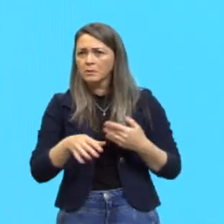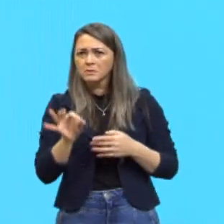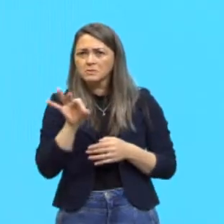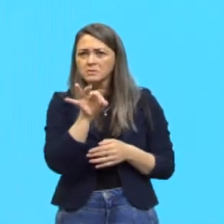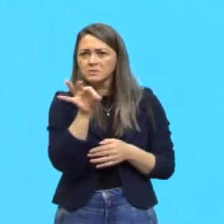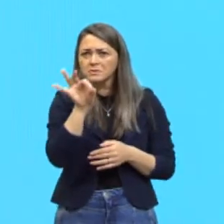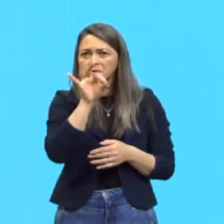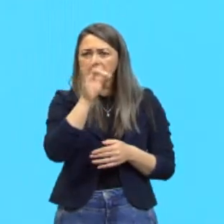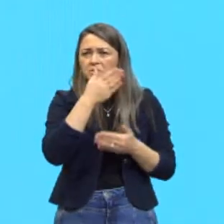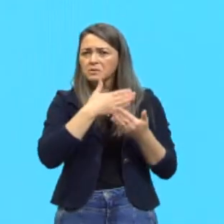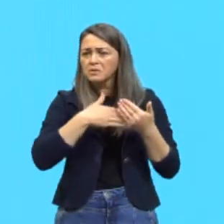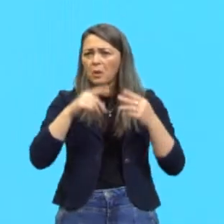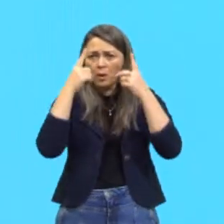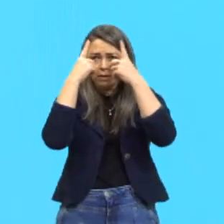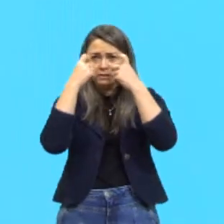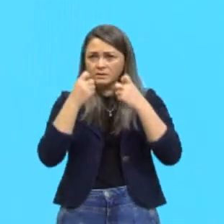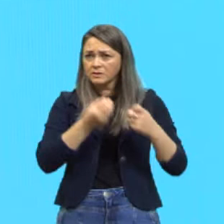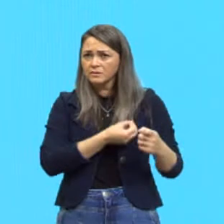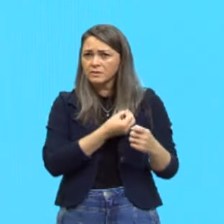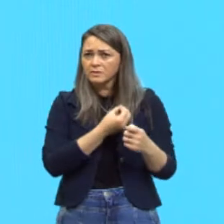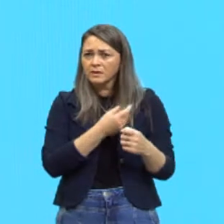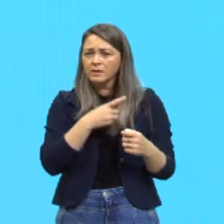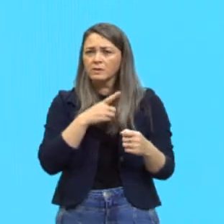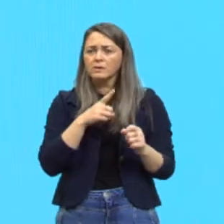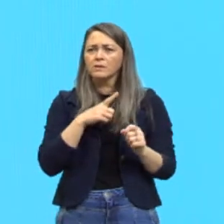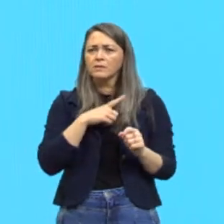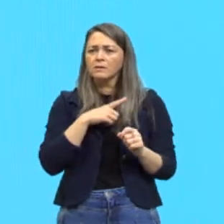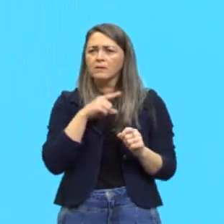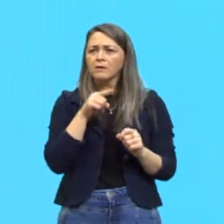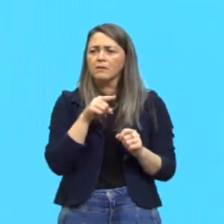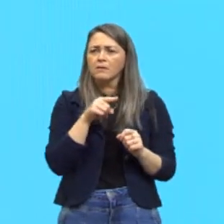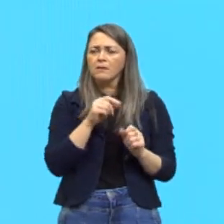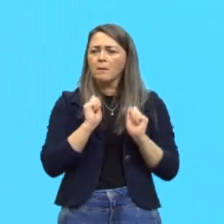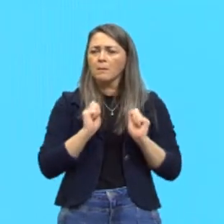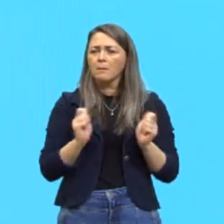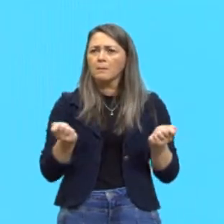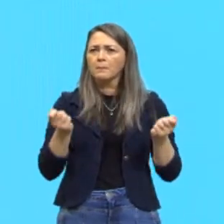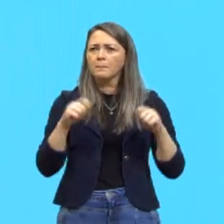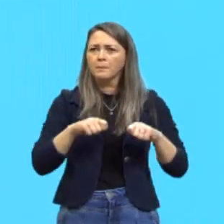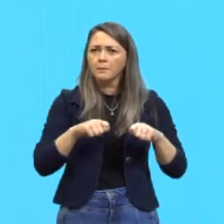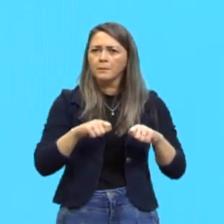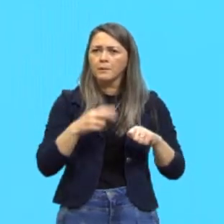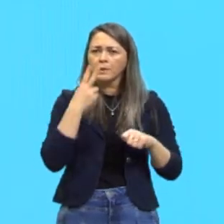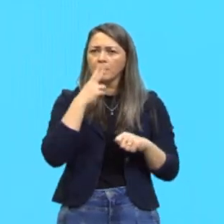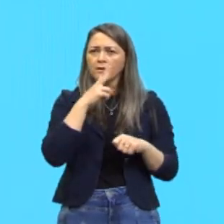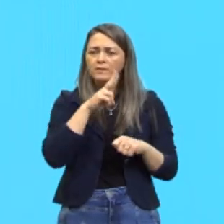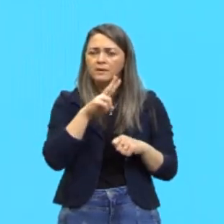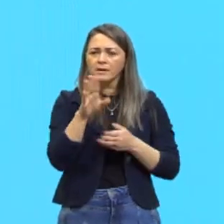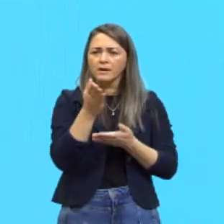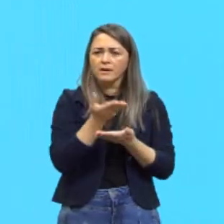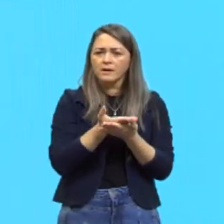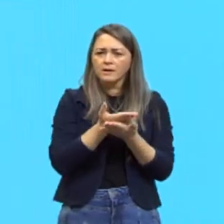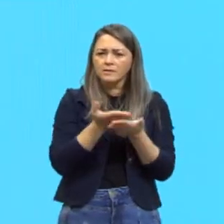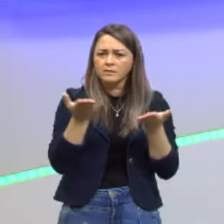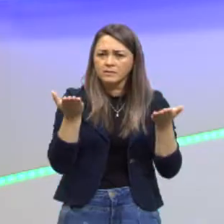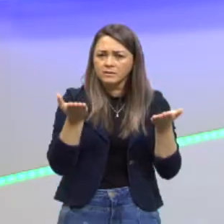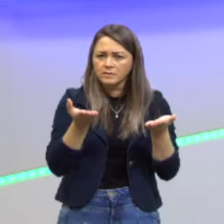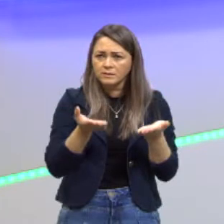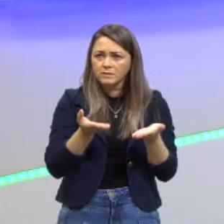todos os seres, que é possível todas as coisas que vocês vão olhar na nossa aula de hoje,